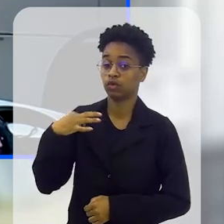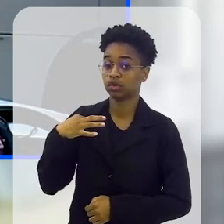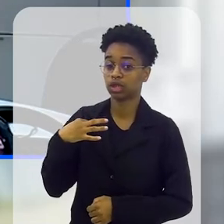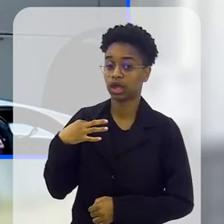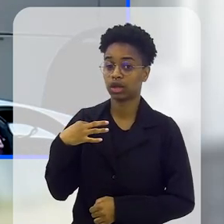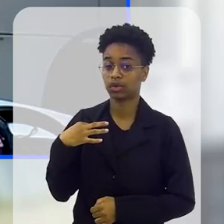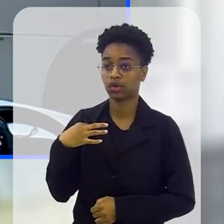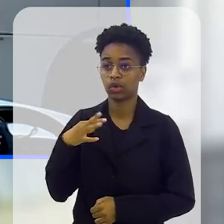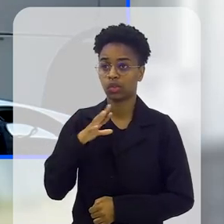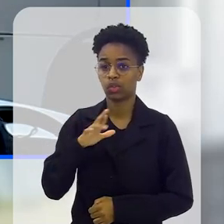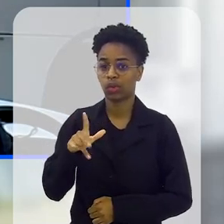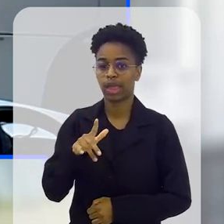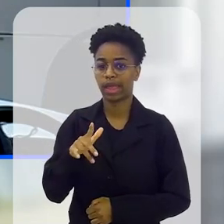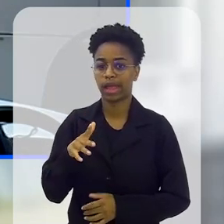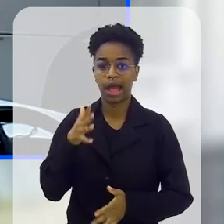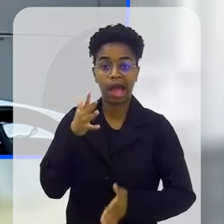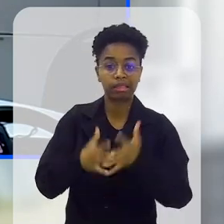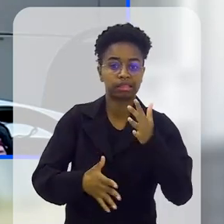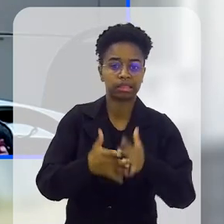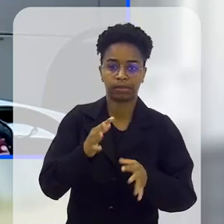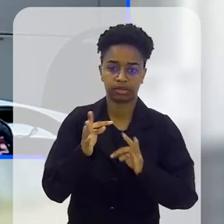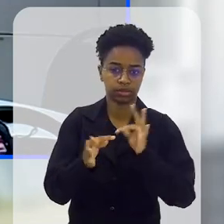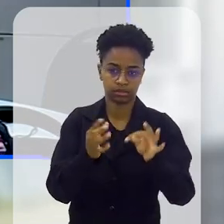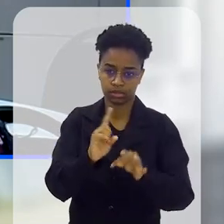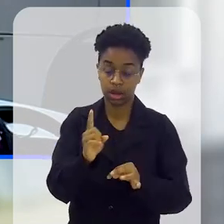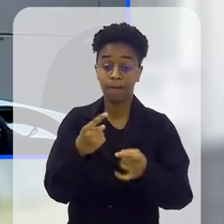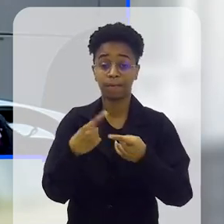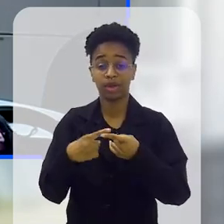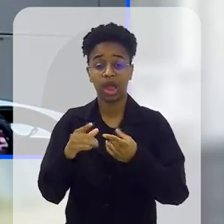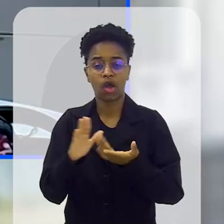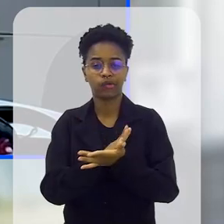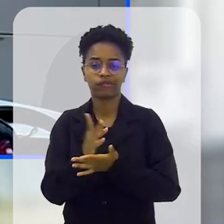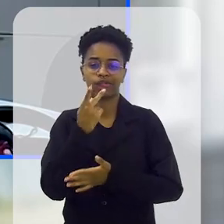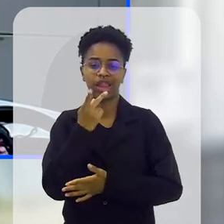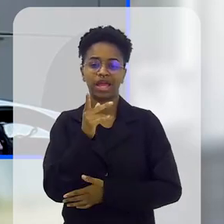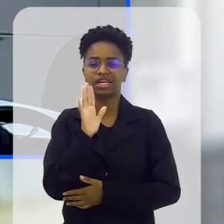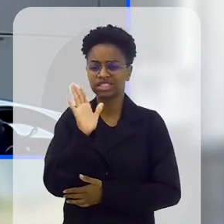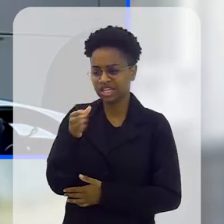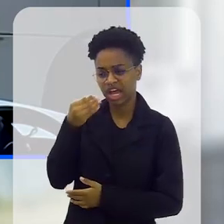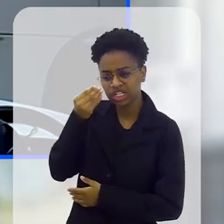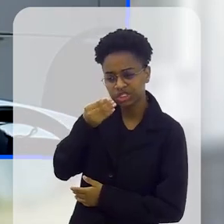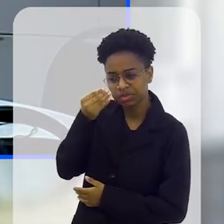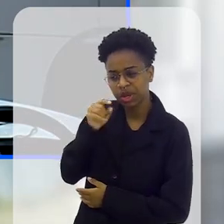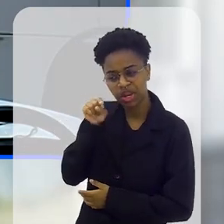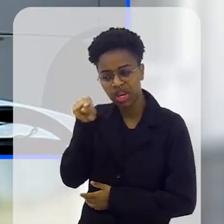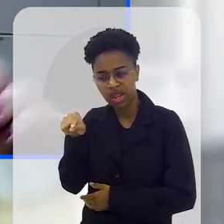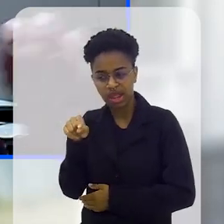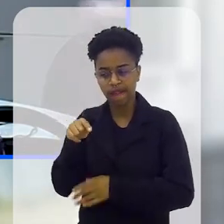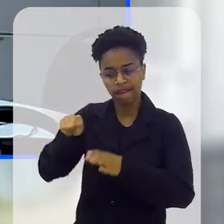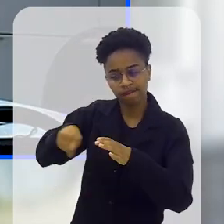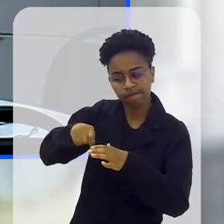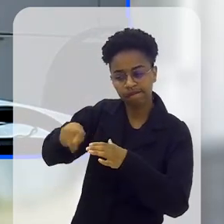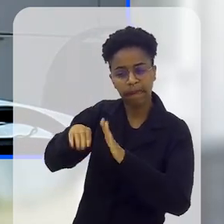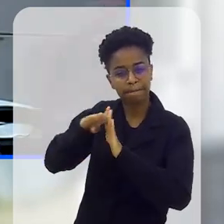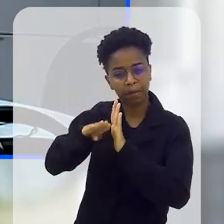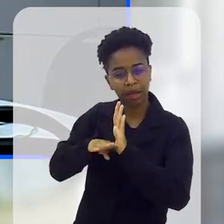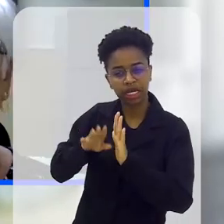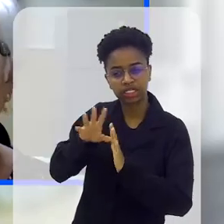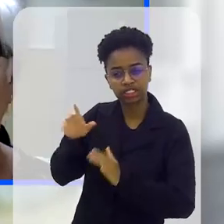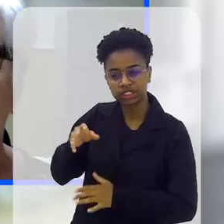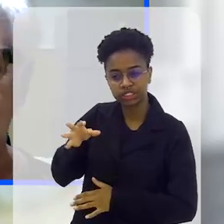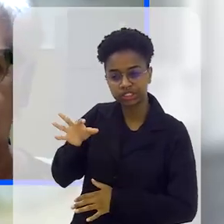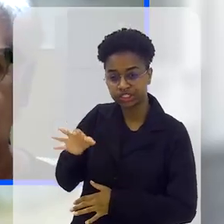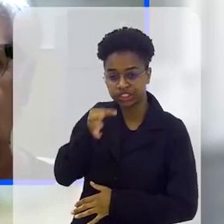voluntário, ele não interfira no tratamento, porque tem aqueles voluntários que gostam de dizer ah, você já experimentou aquela receitinha,